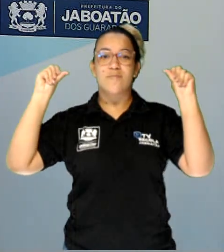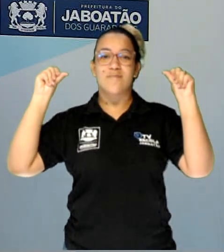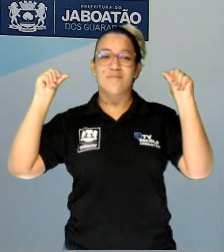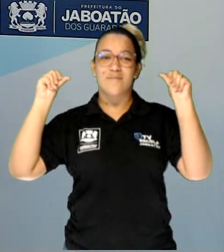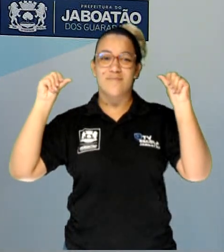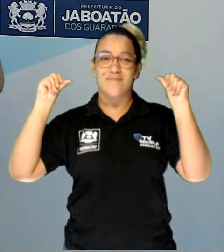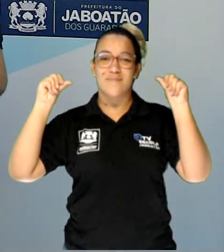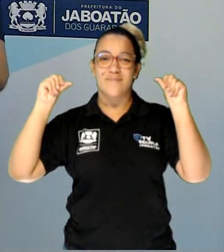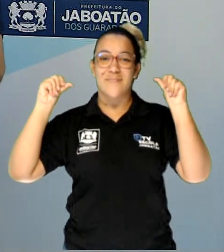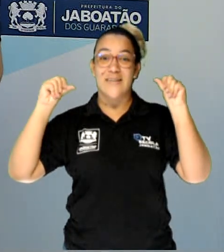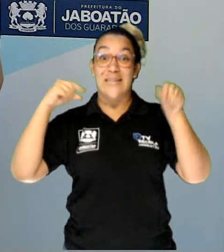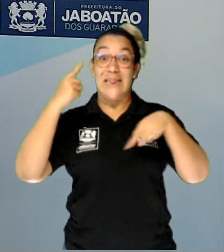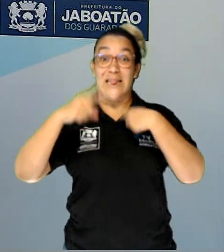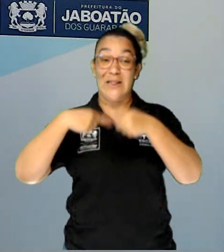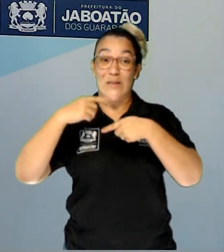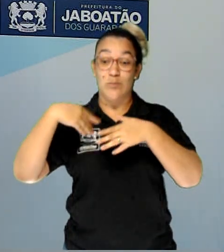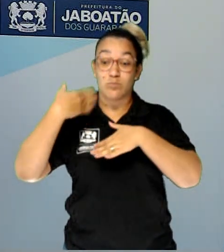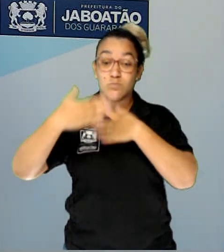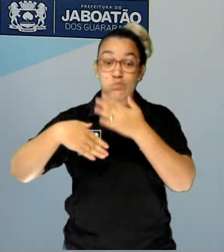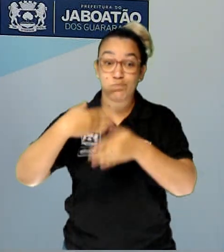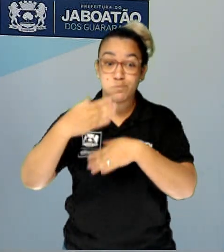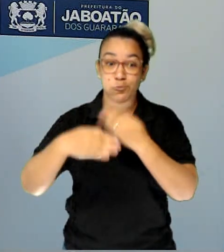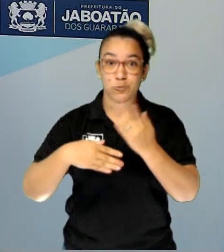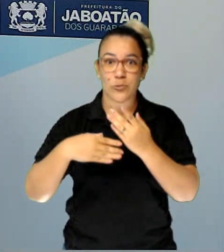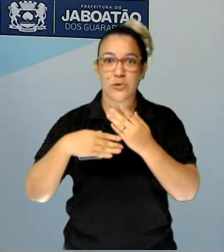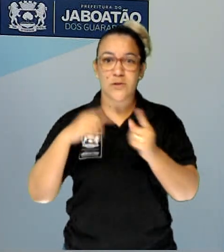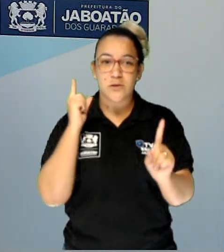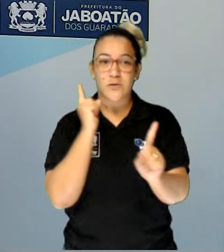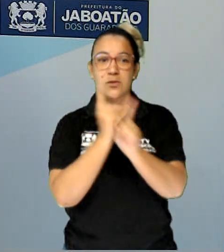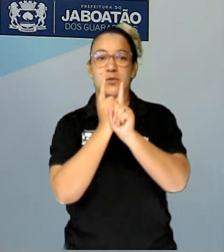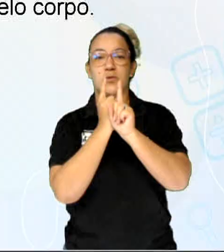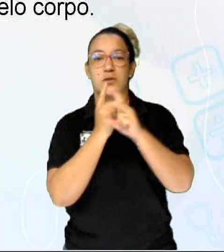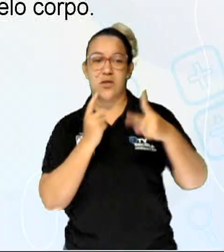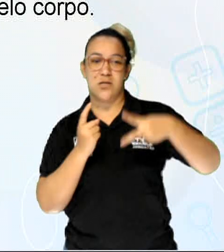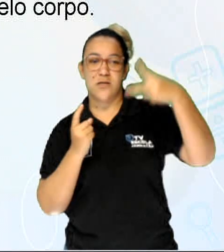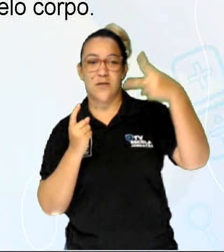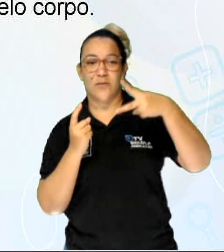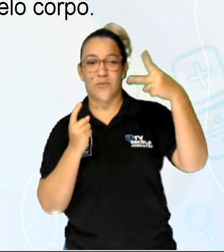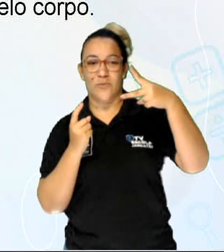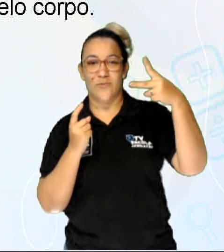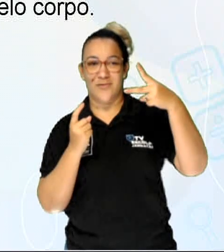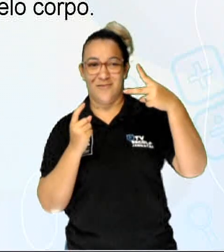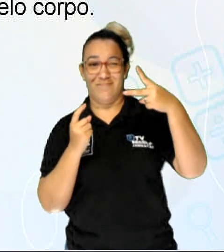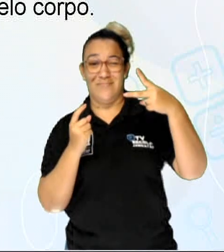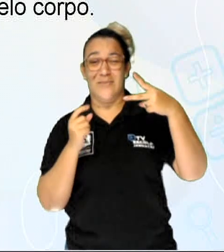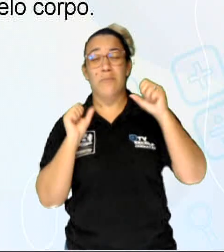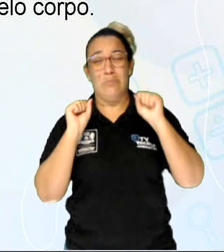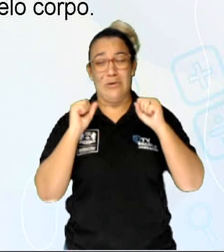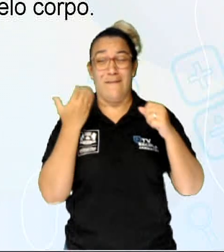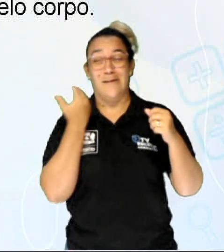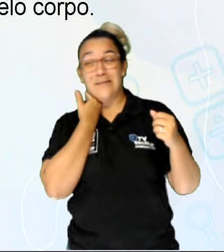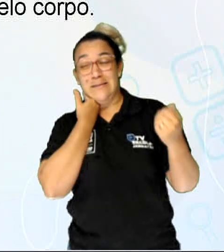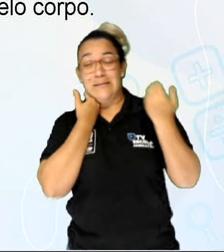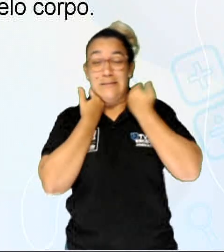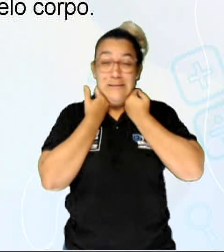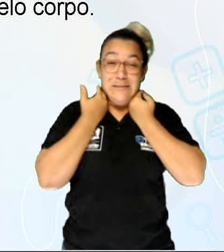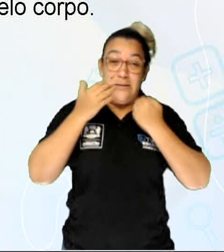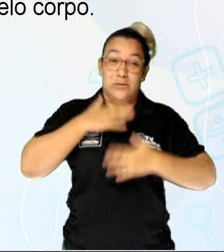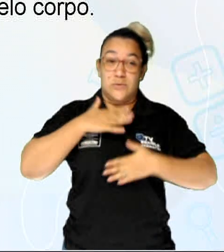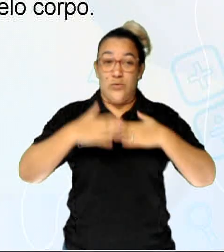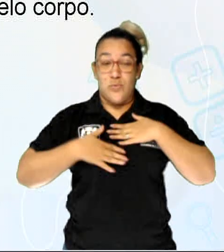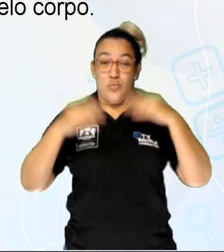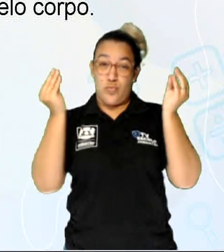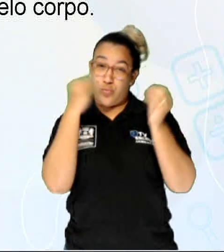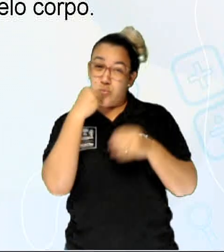desenvolver aí a parte secundária, né, que justamente aí você já vai ter aí febre, mal-estar, dor de